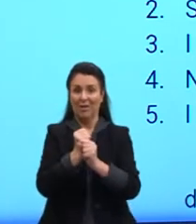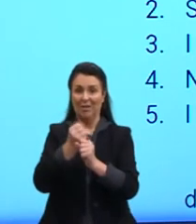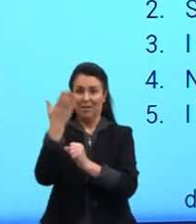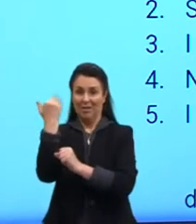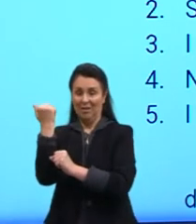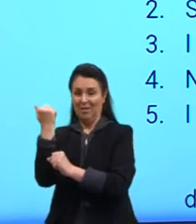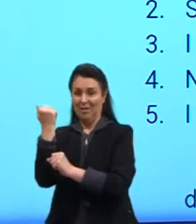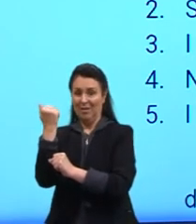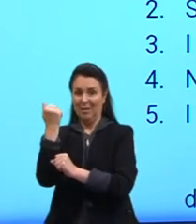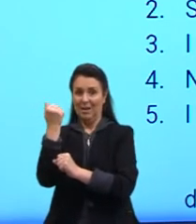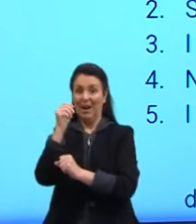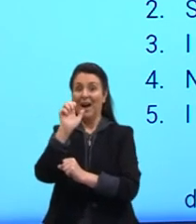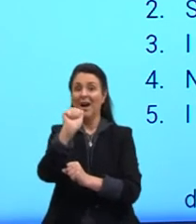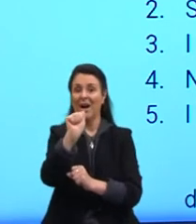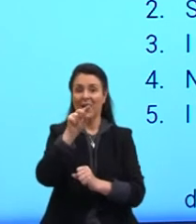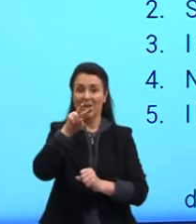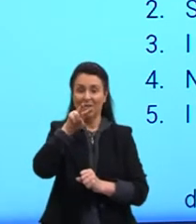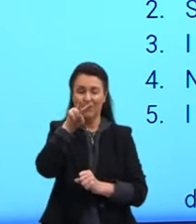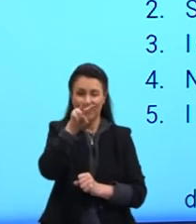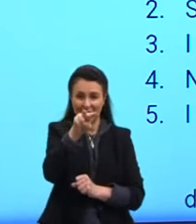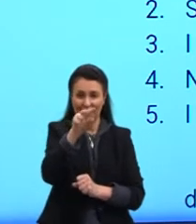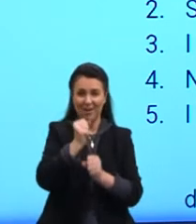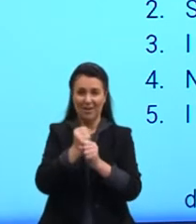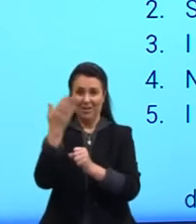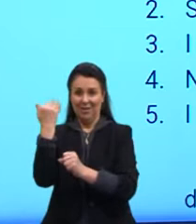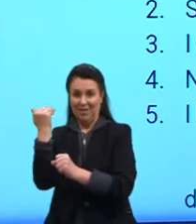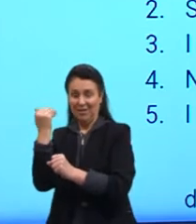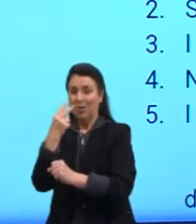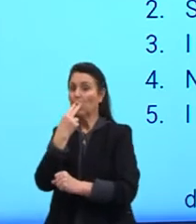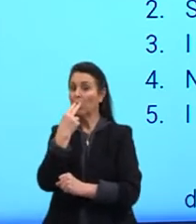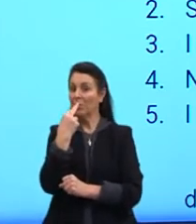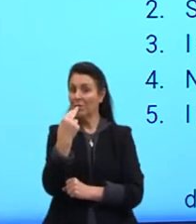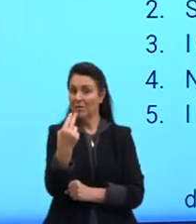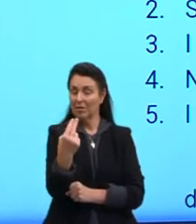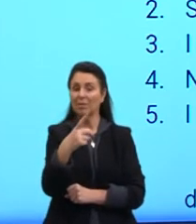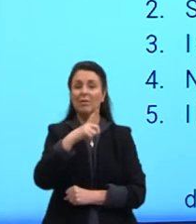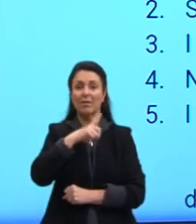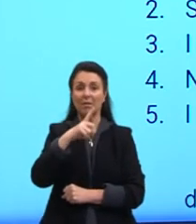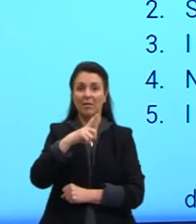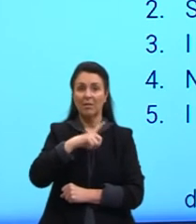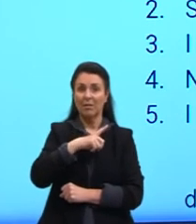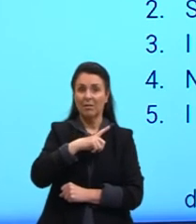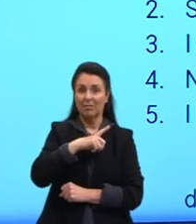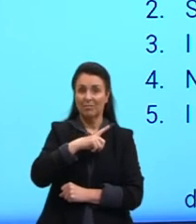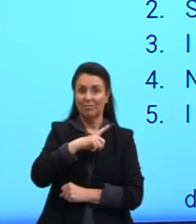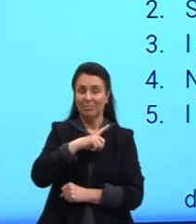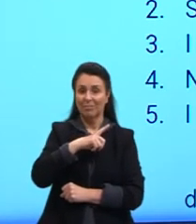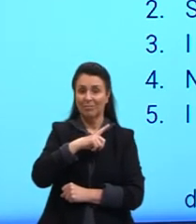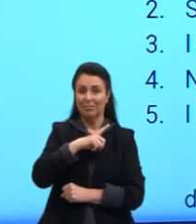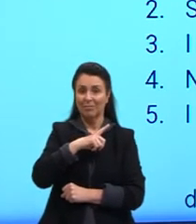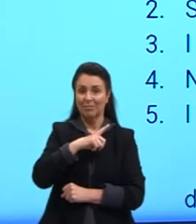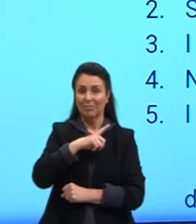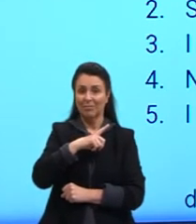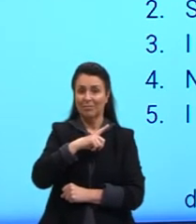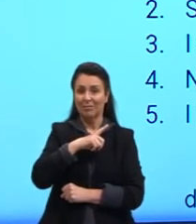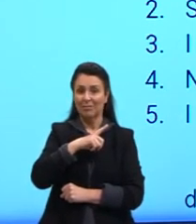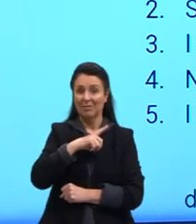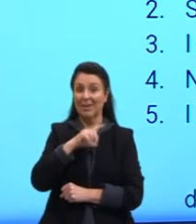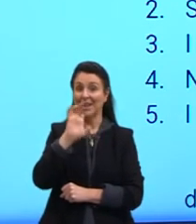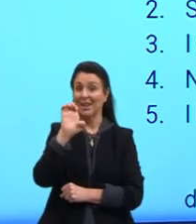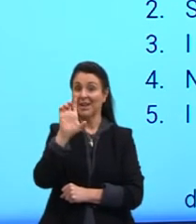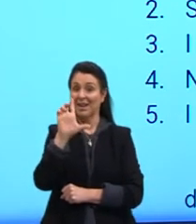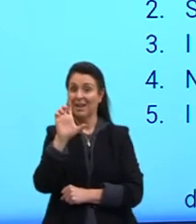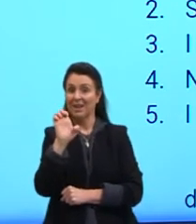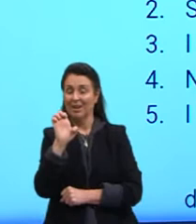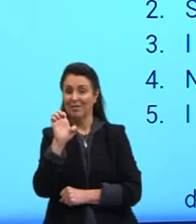Eu a vi o ano passado. Em inglês, nós temos I saw him. No caso, him é ele.